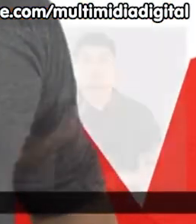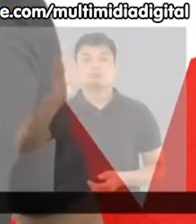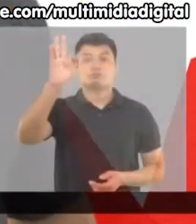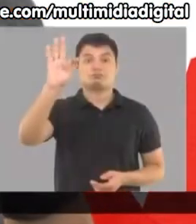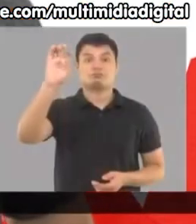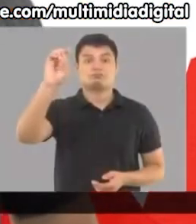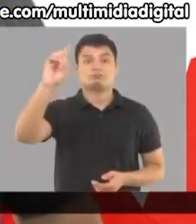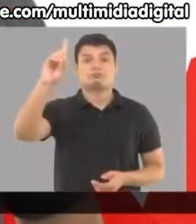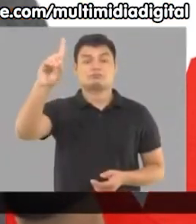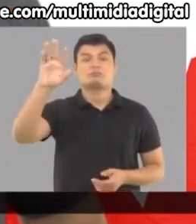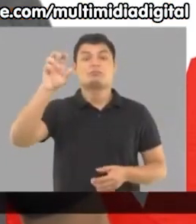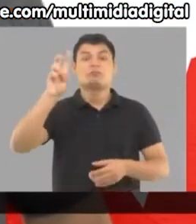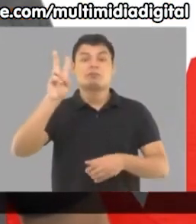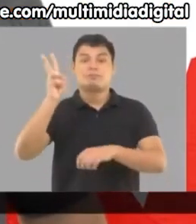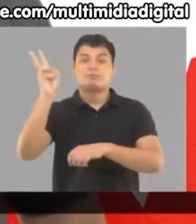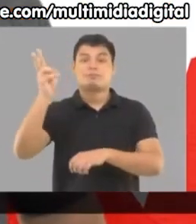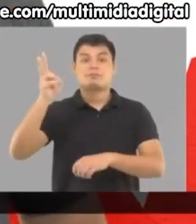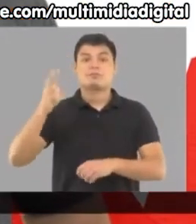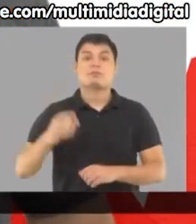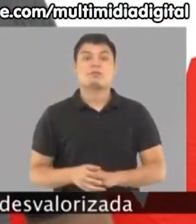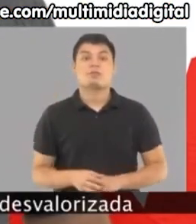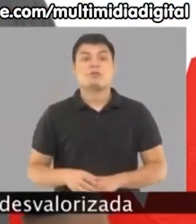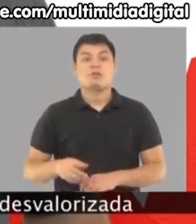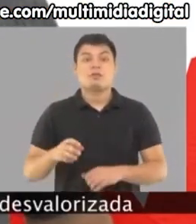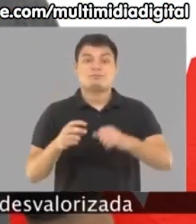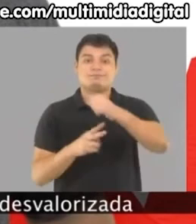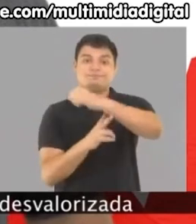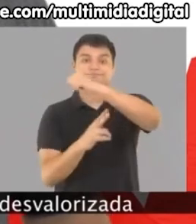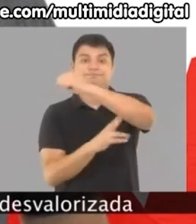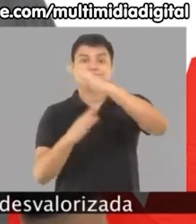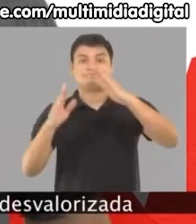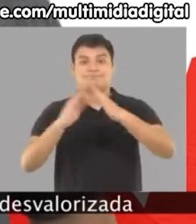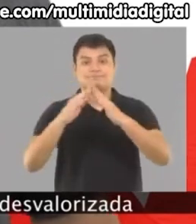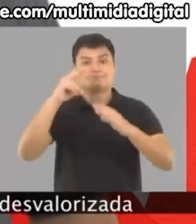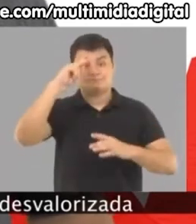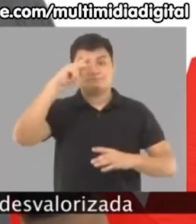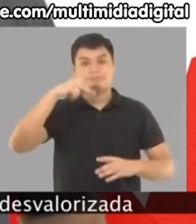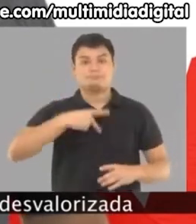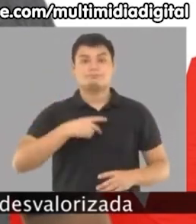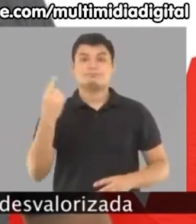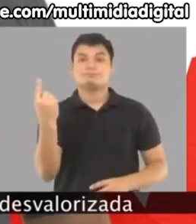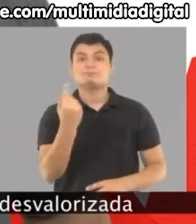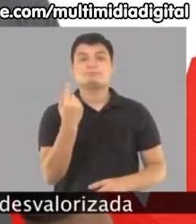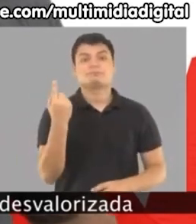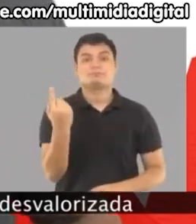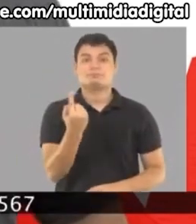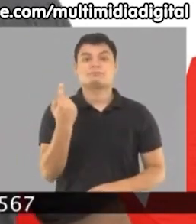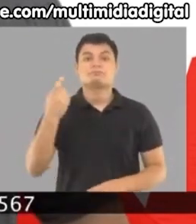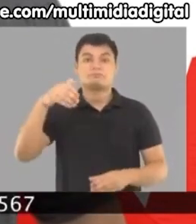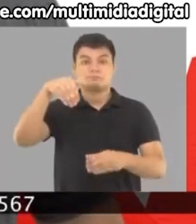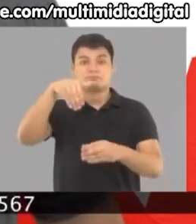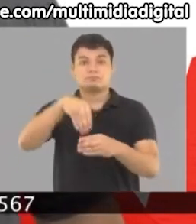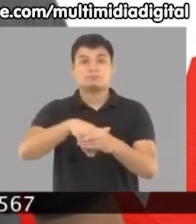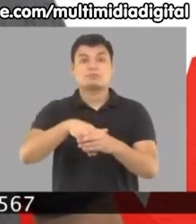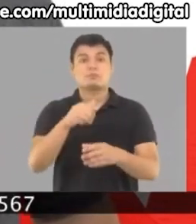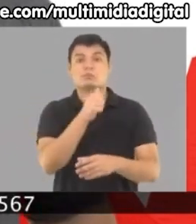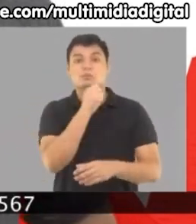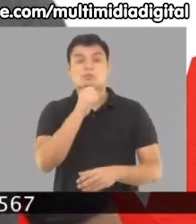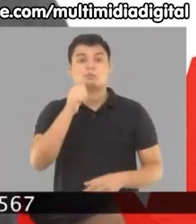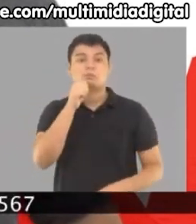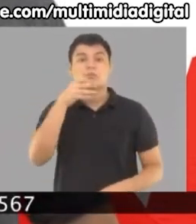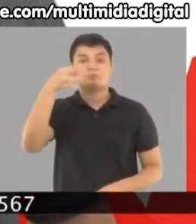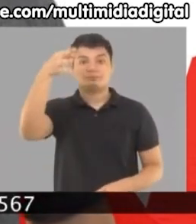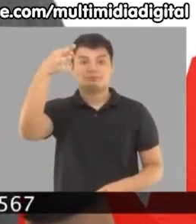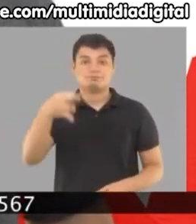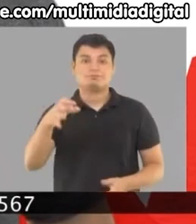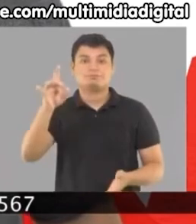TED para vereador, 3567. Morador da ponte, ambulante, classe trabalhadora e desvalorizada. Vote 3567